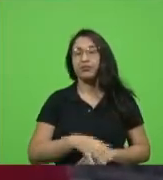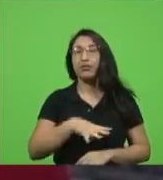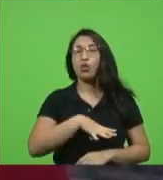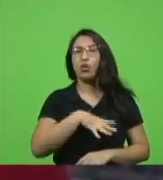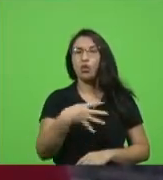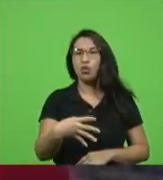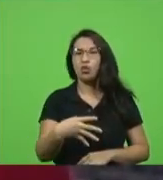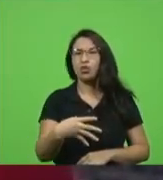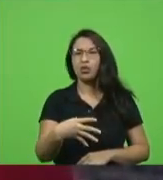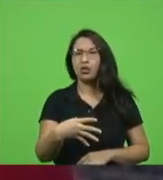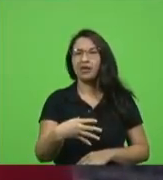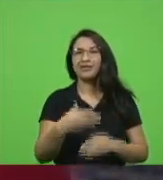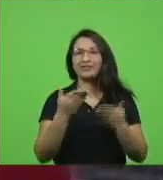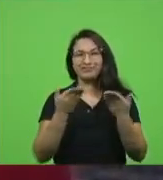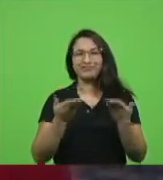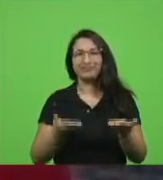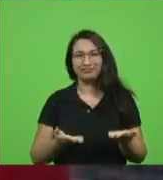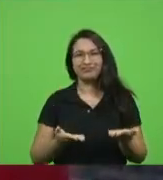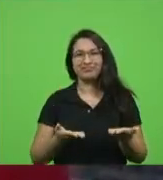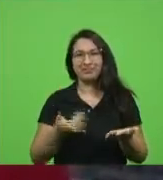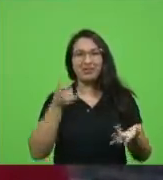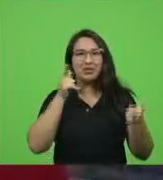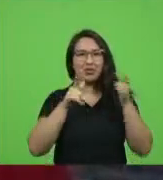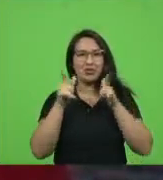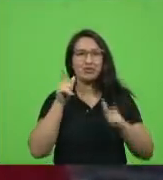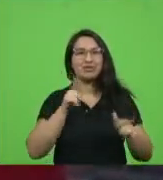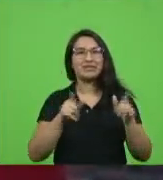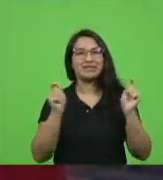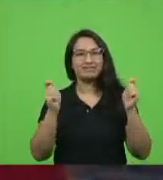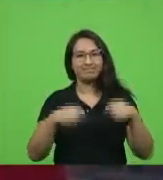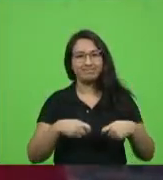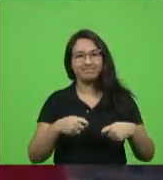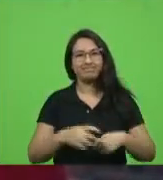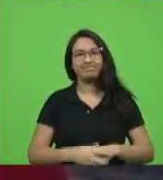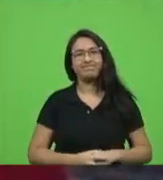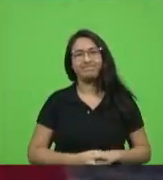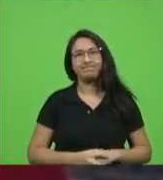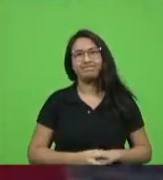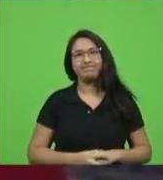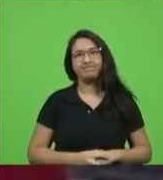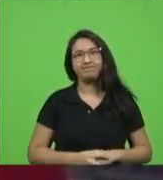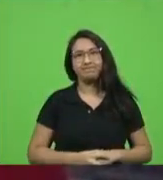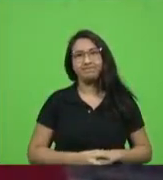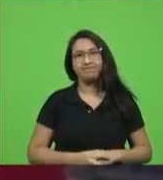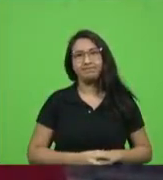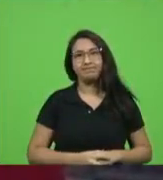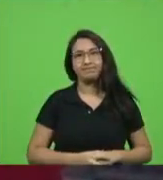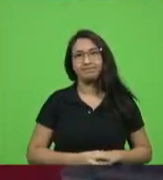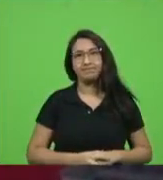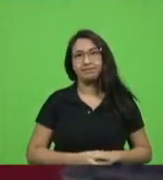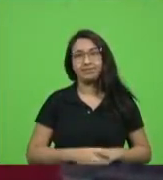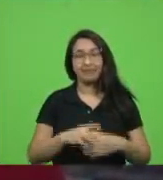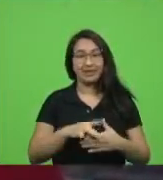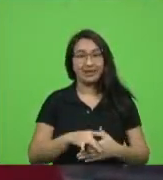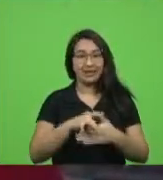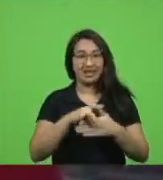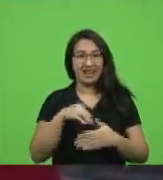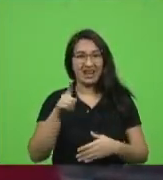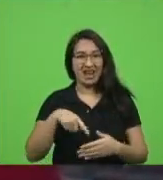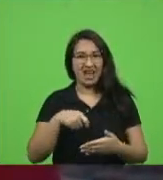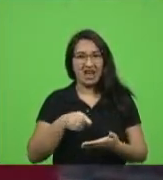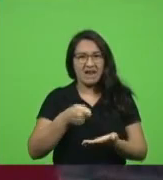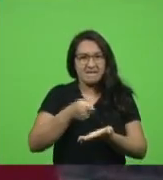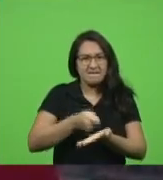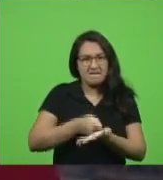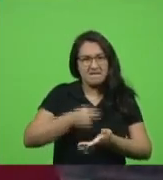este é o caminho para toda uma sociedade melhorar mas saibam que liderar não é impor as